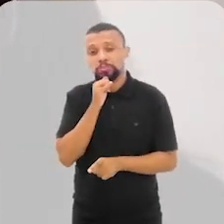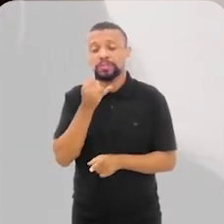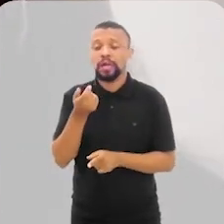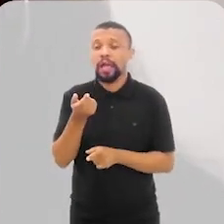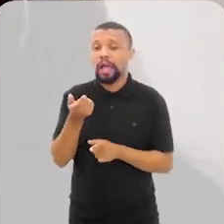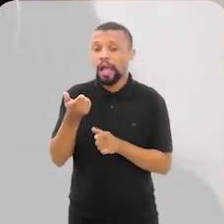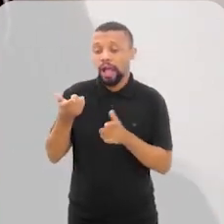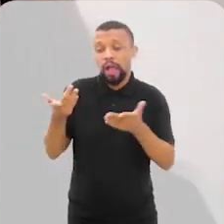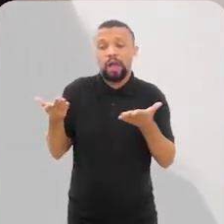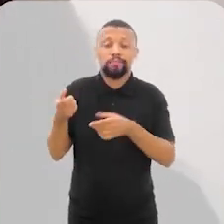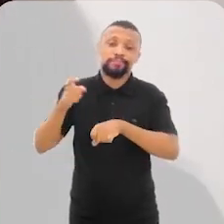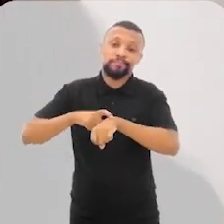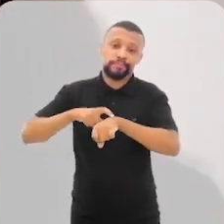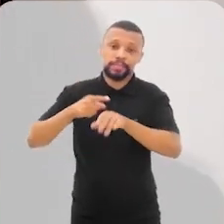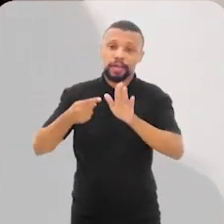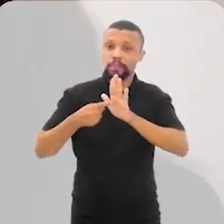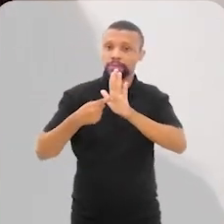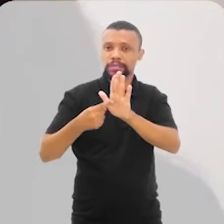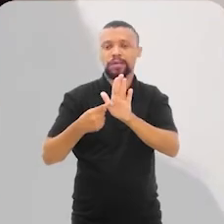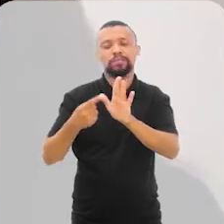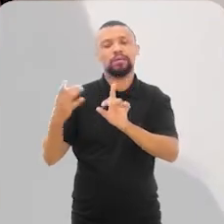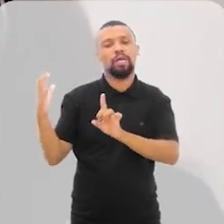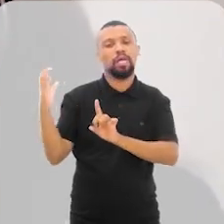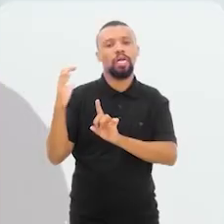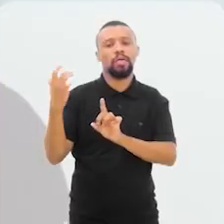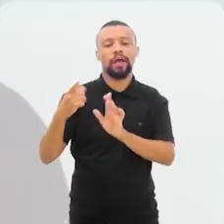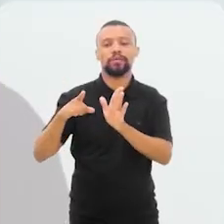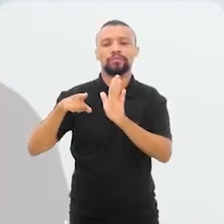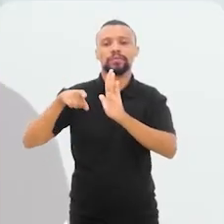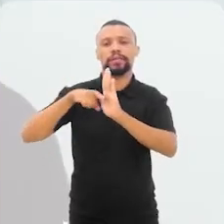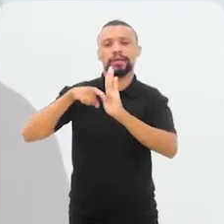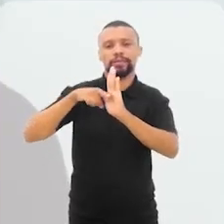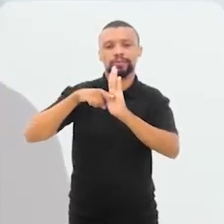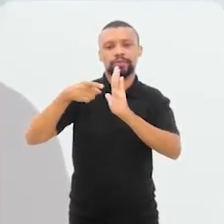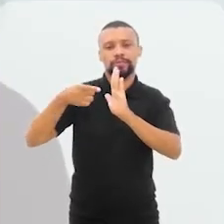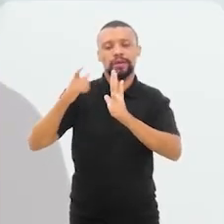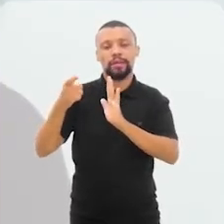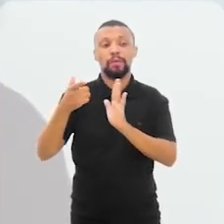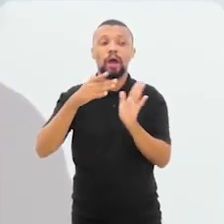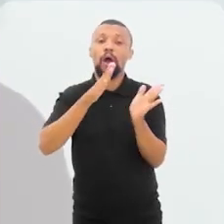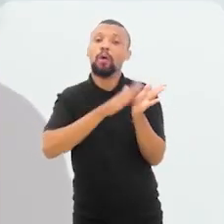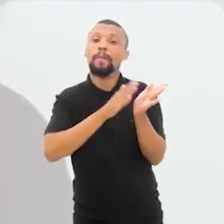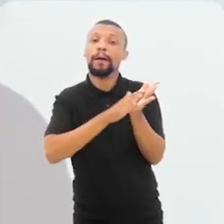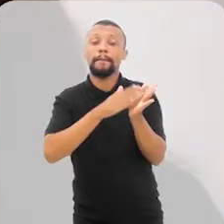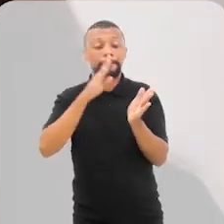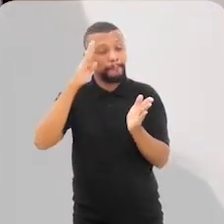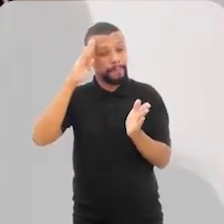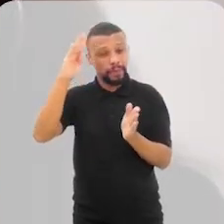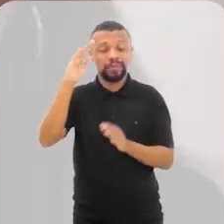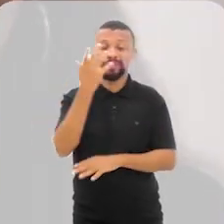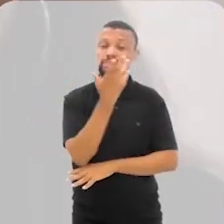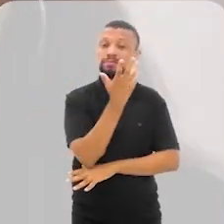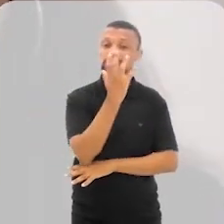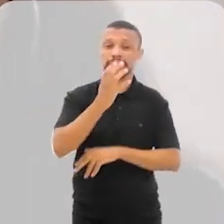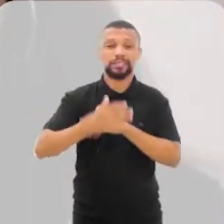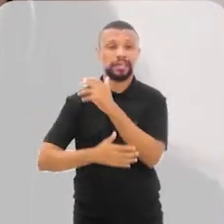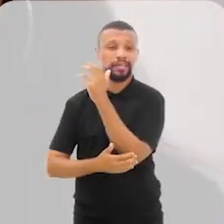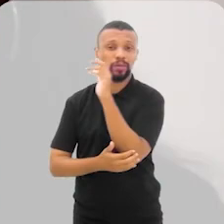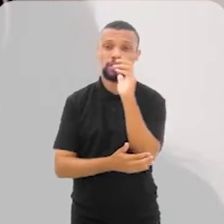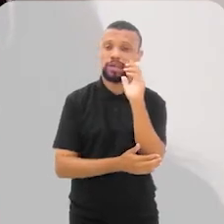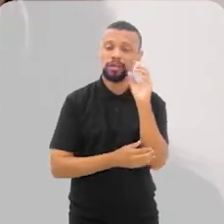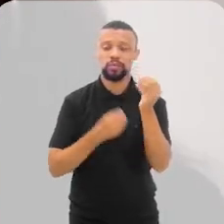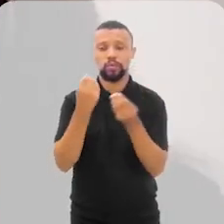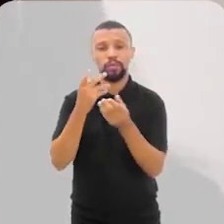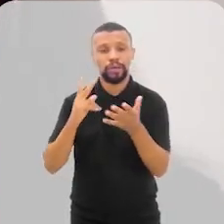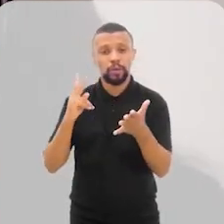chegou no seu limite e está mostrando que os impactos negativos acabam sendo cobrados, seja do ponto de vista da natureza, seja do ponto de vista